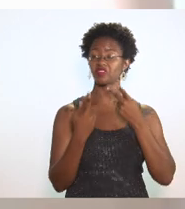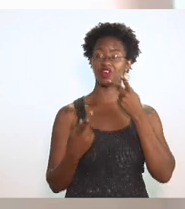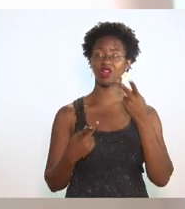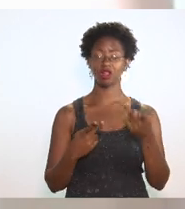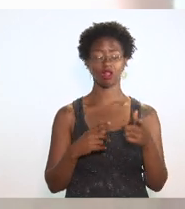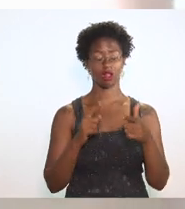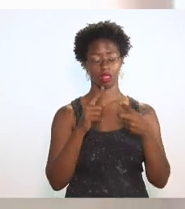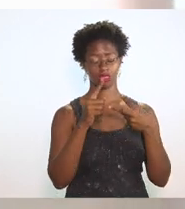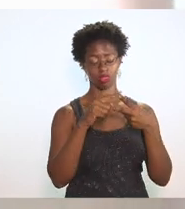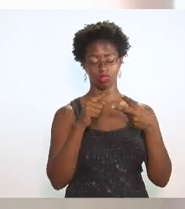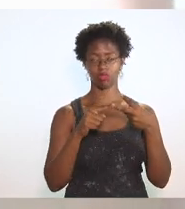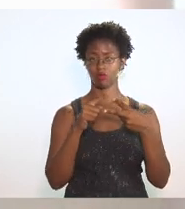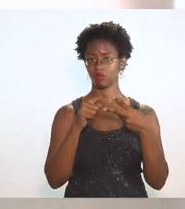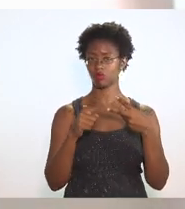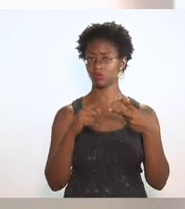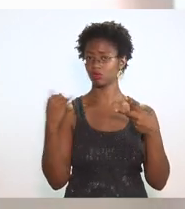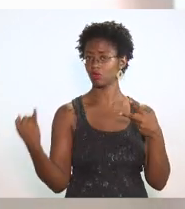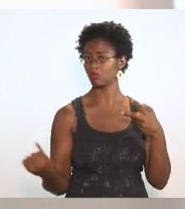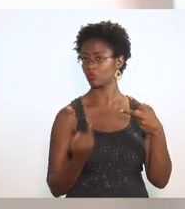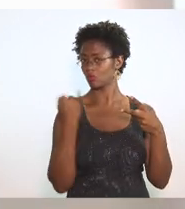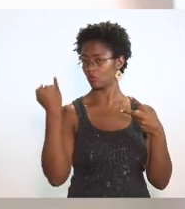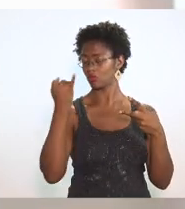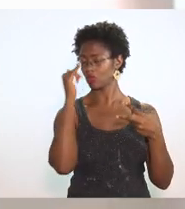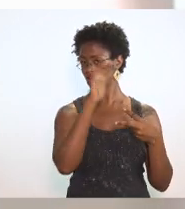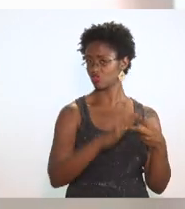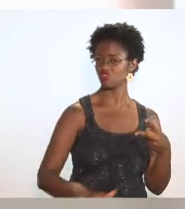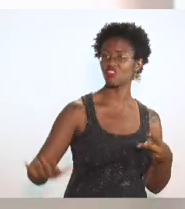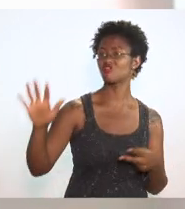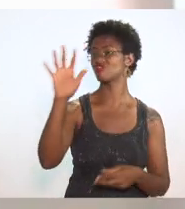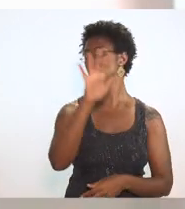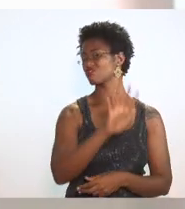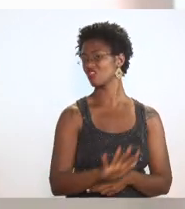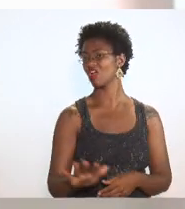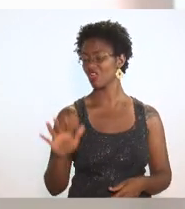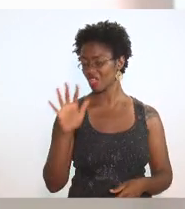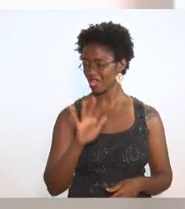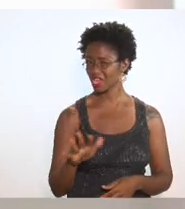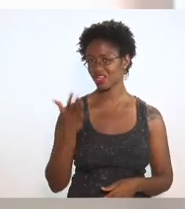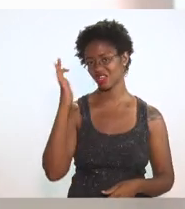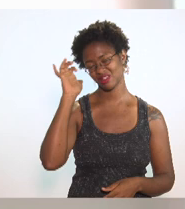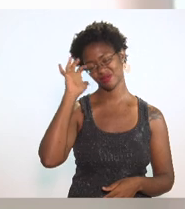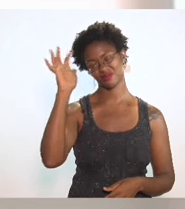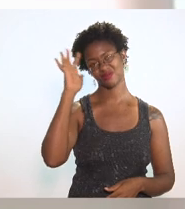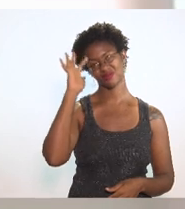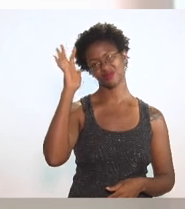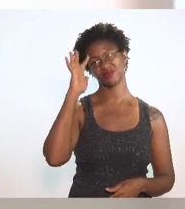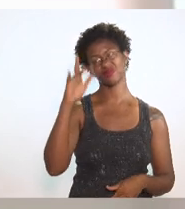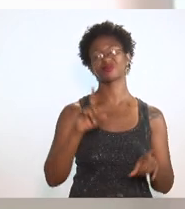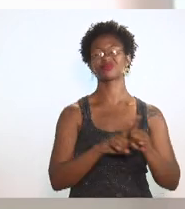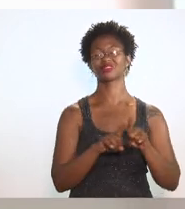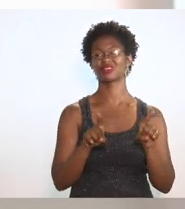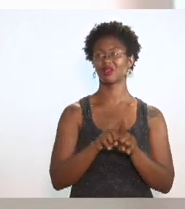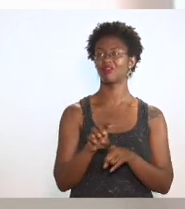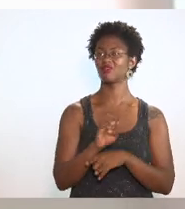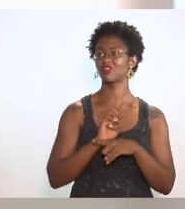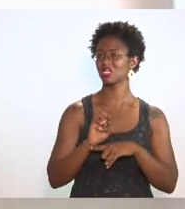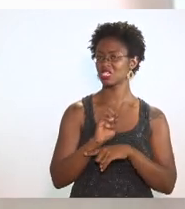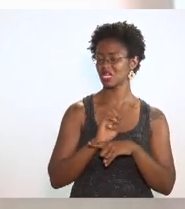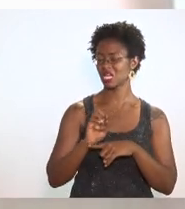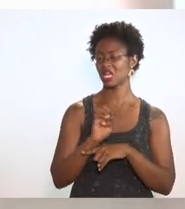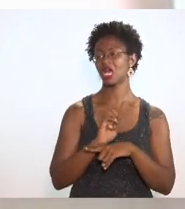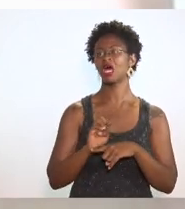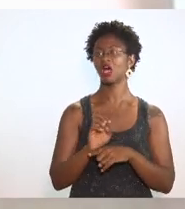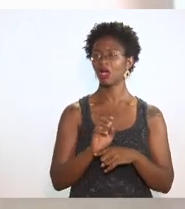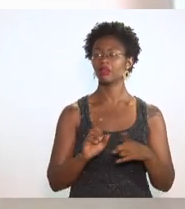desse projeto de lei, macro, falando de uma forma macro, que eu imagino que a Procuradoria do Estado também vai ter